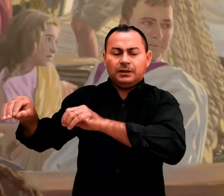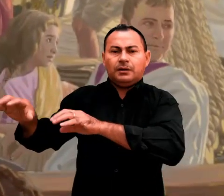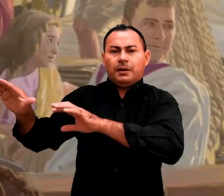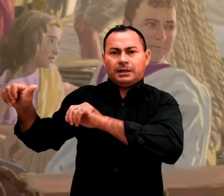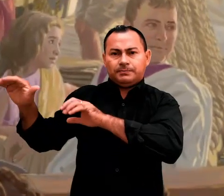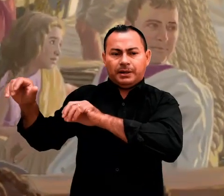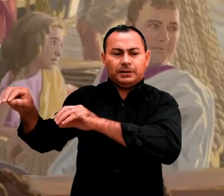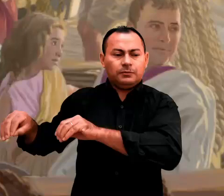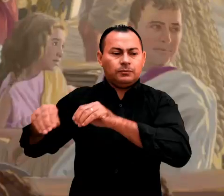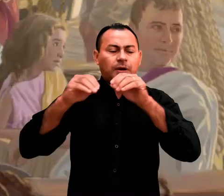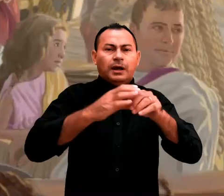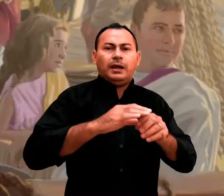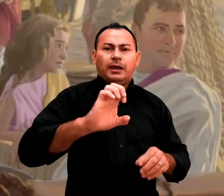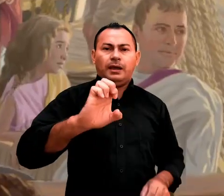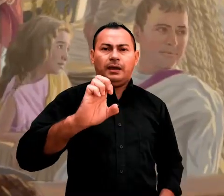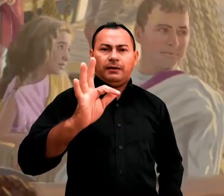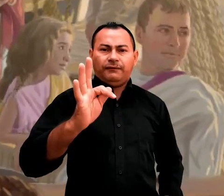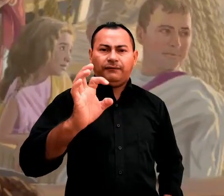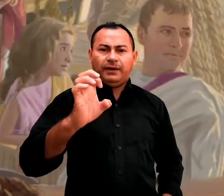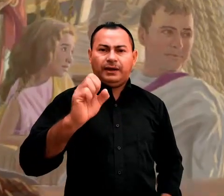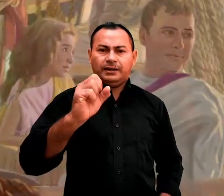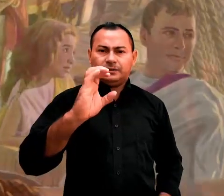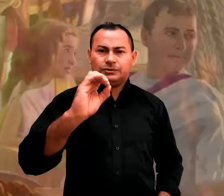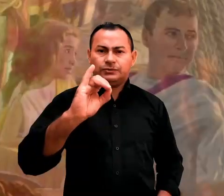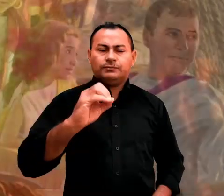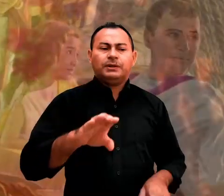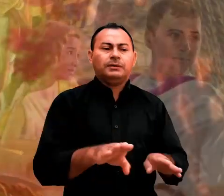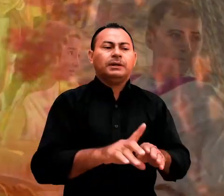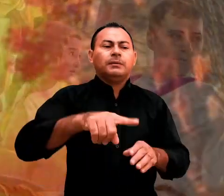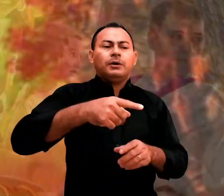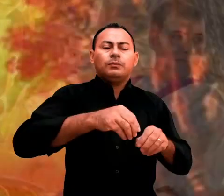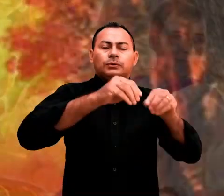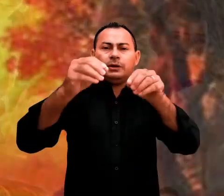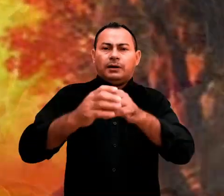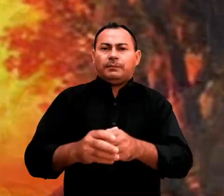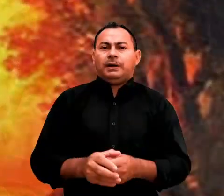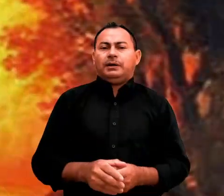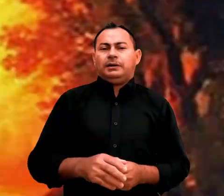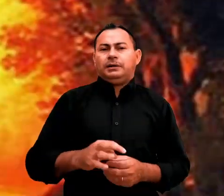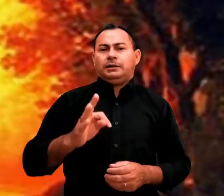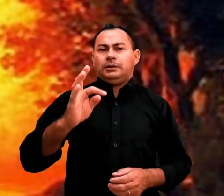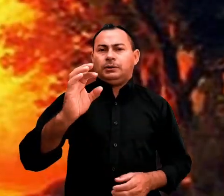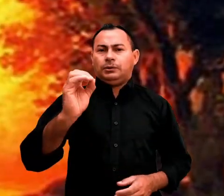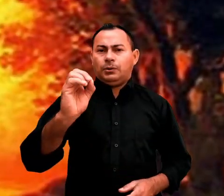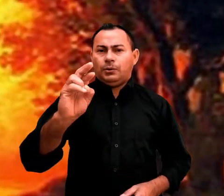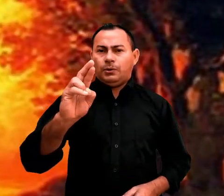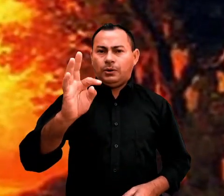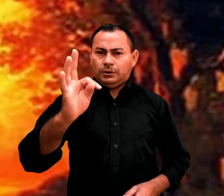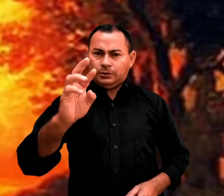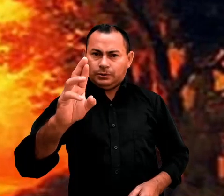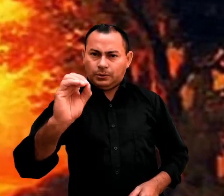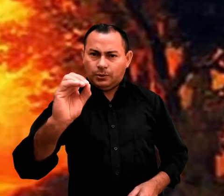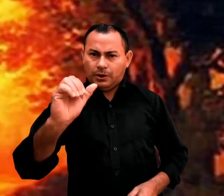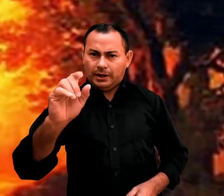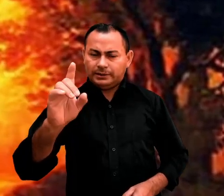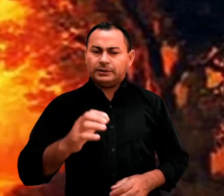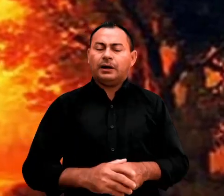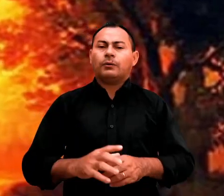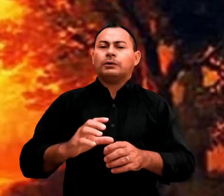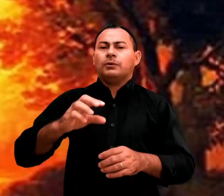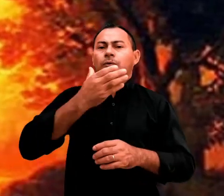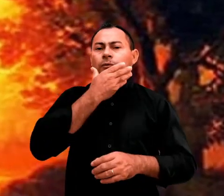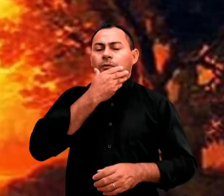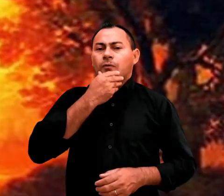De Éfeso foi para Troade e lá estava quando Nero incendiou Roma e culpou os cristãos por isso.